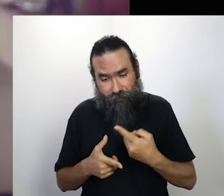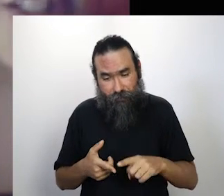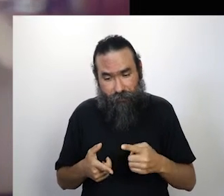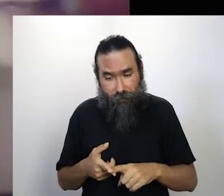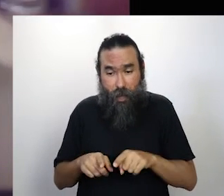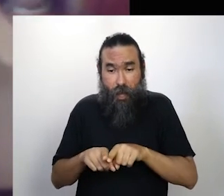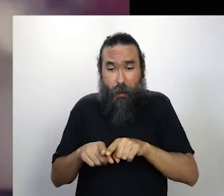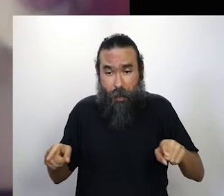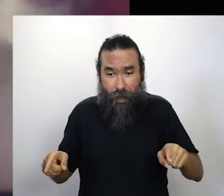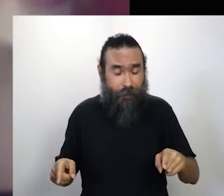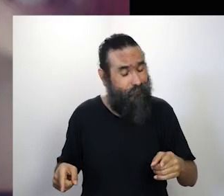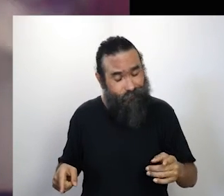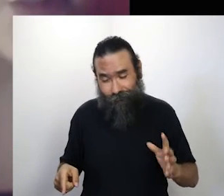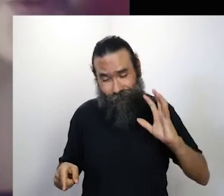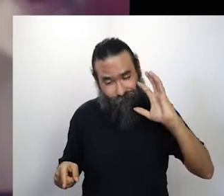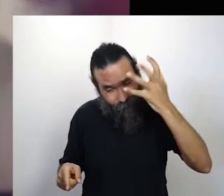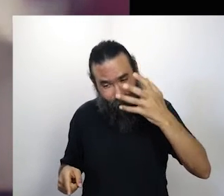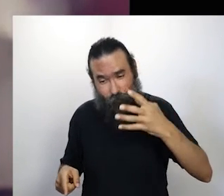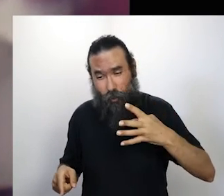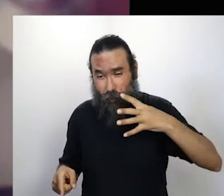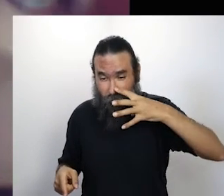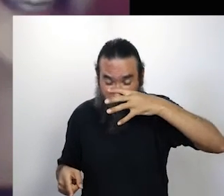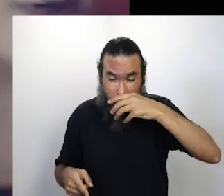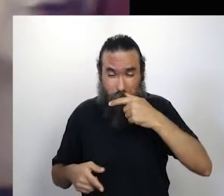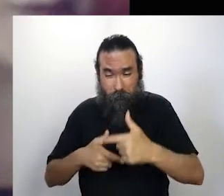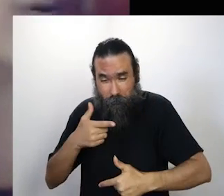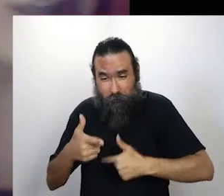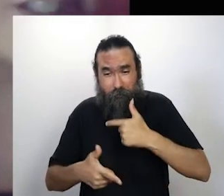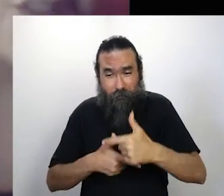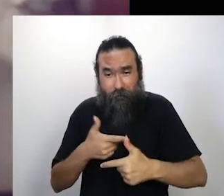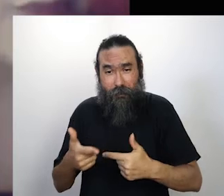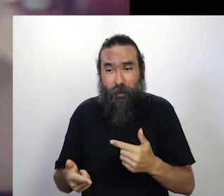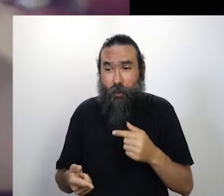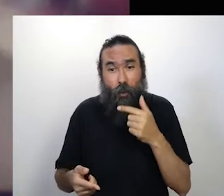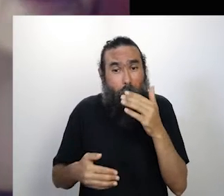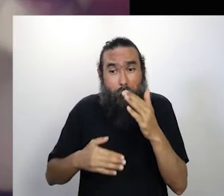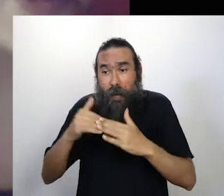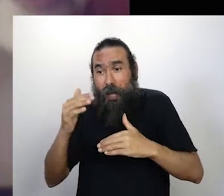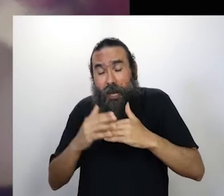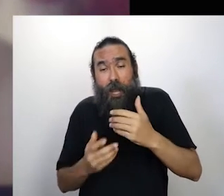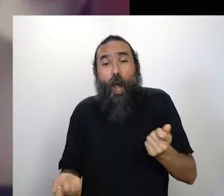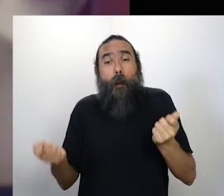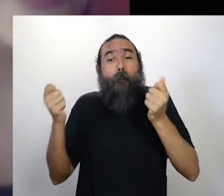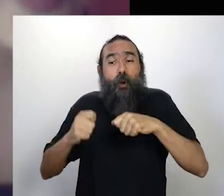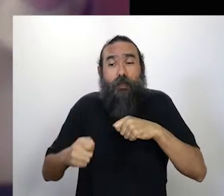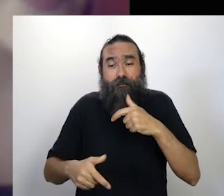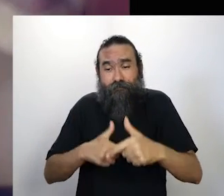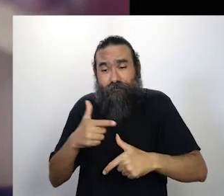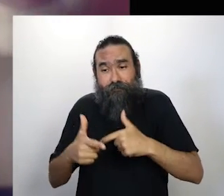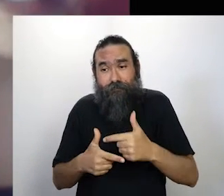possibilidades de trabalhar, de ajudar outras pessoas, de fazer o melhor que a gente pode dentro de uma situação